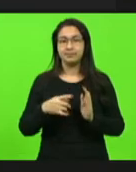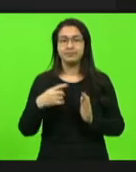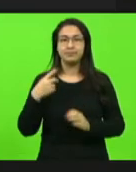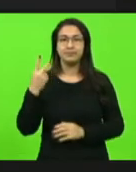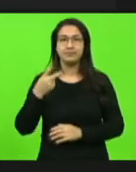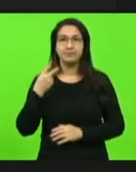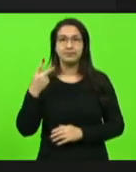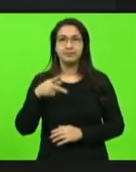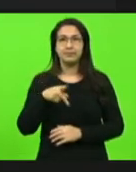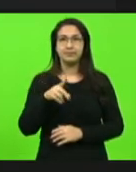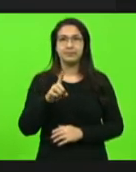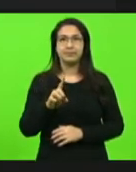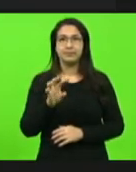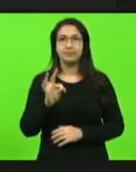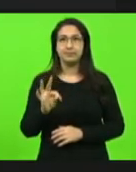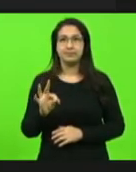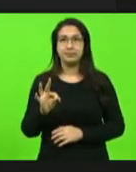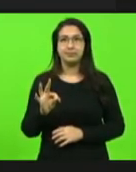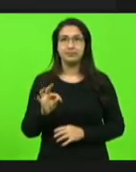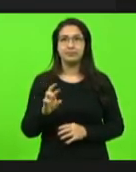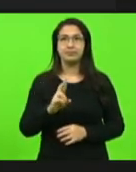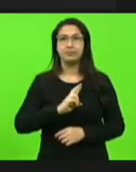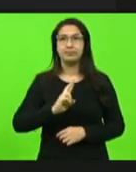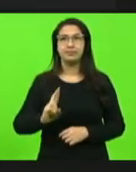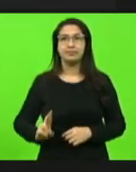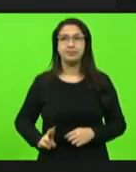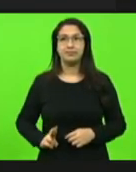PSDB e Republicanos.